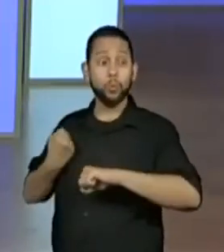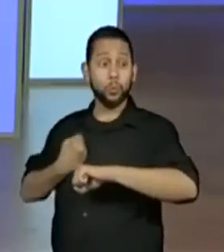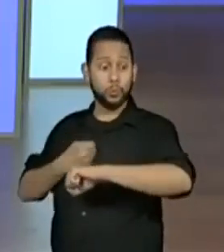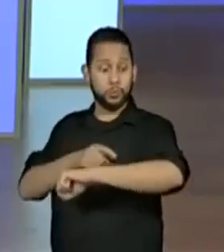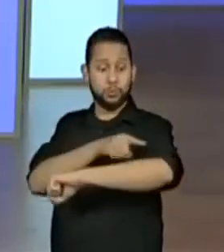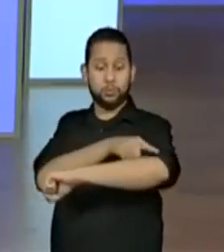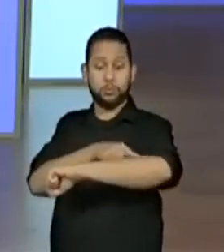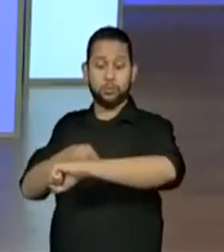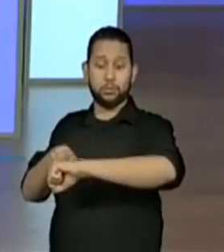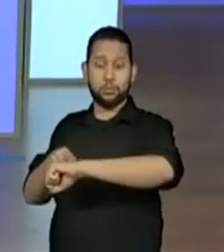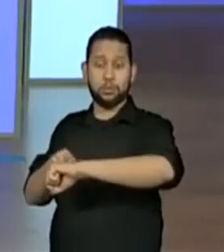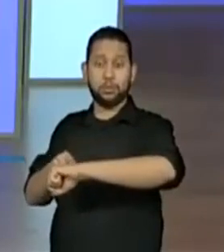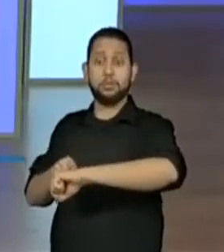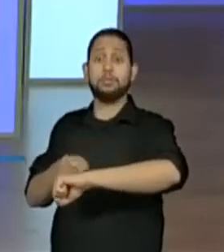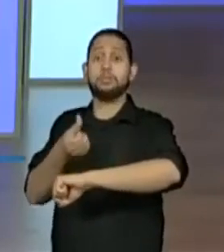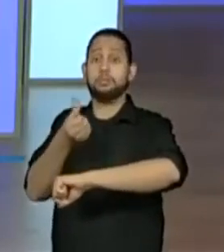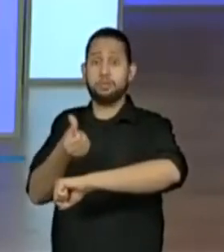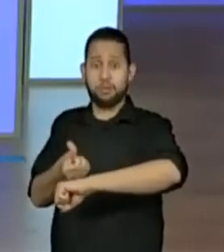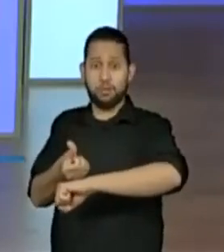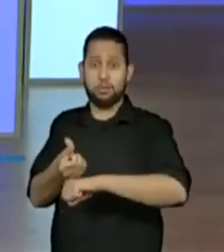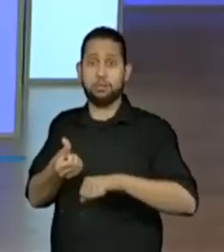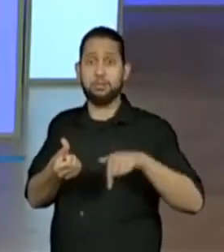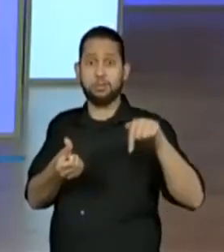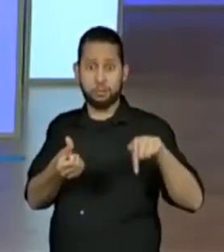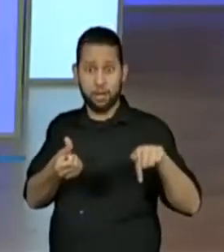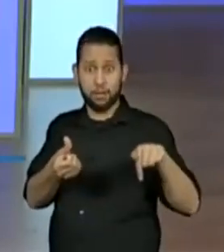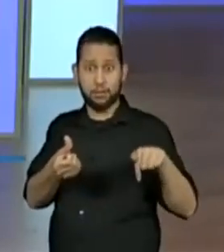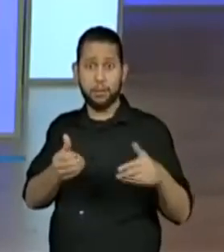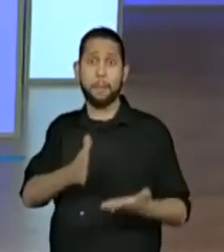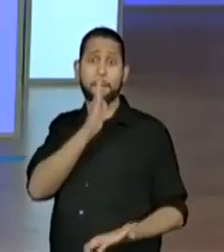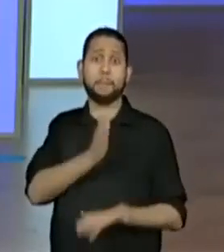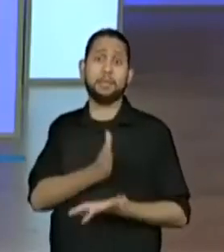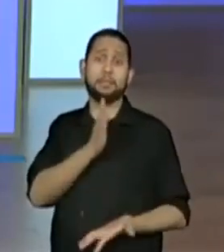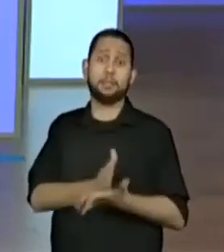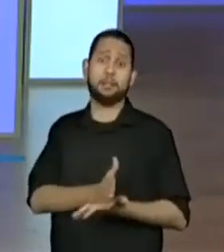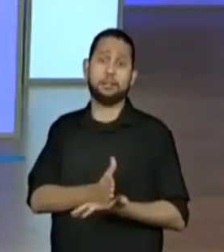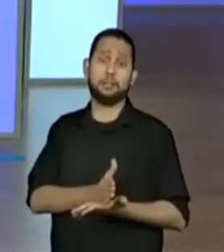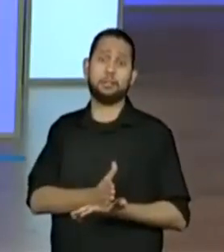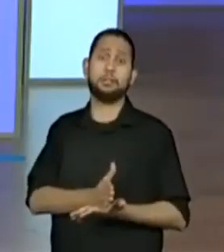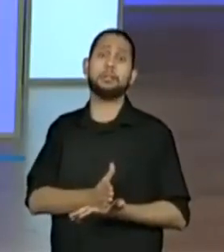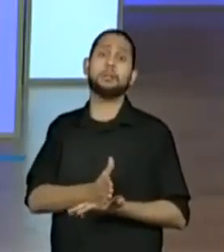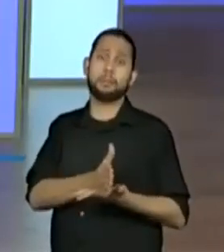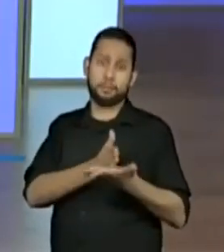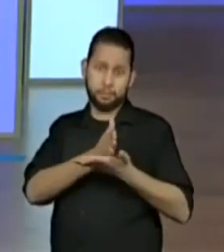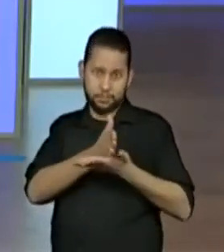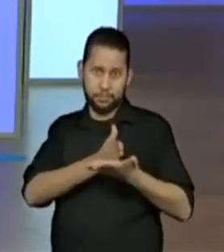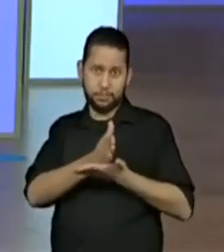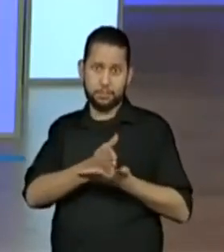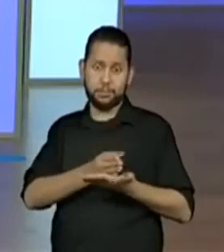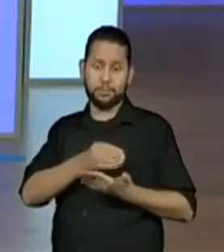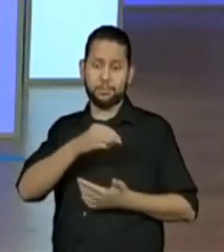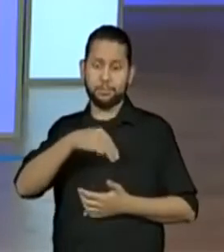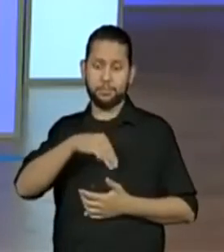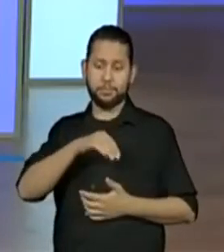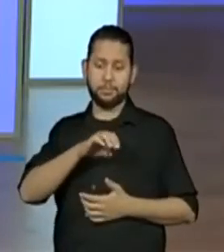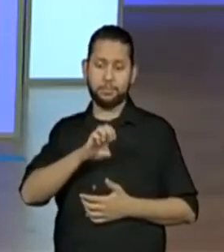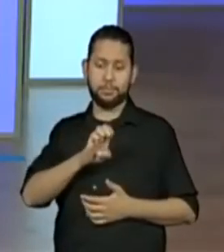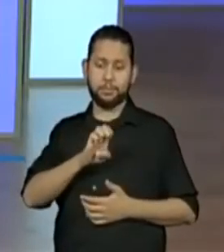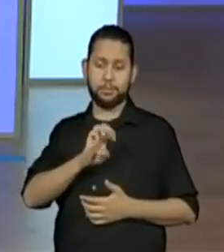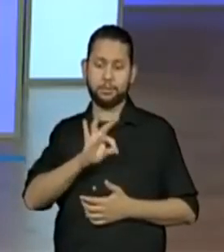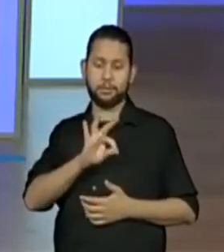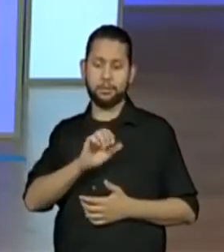marcando a metade de um centímetro, disse a professora Fabiana. Obrigado. Isso.